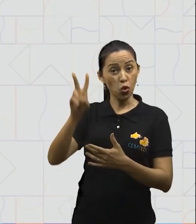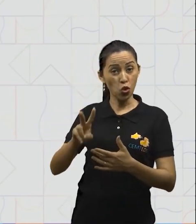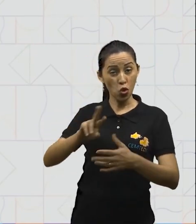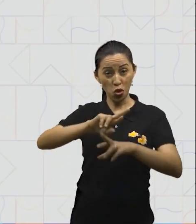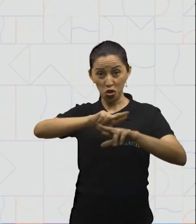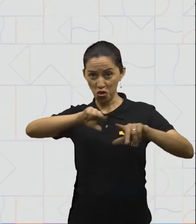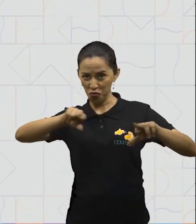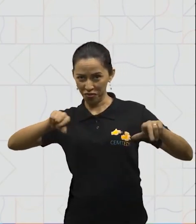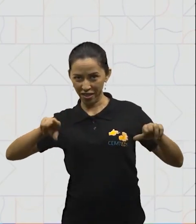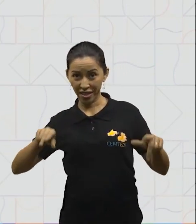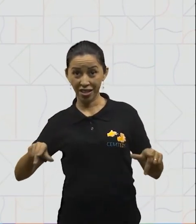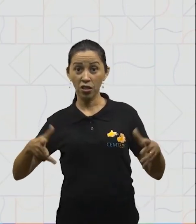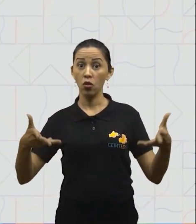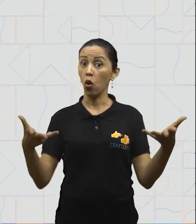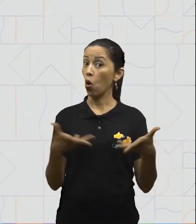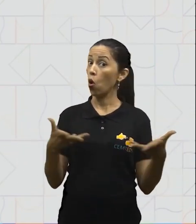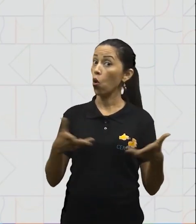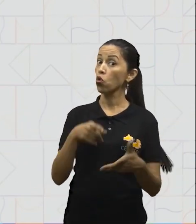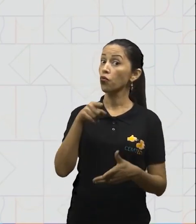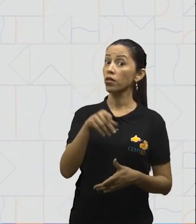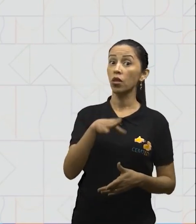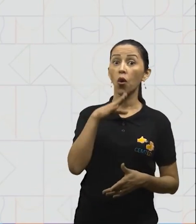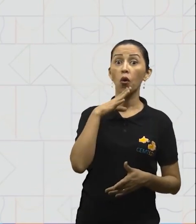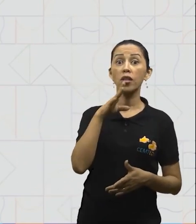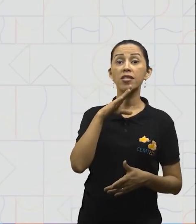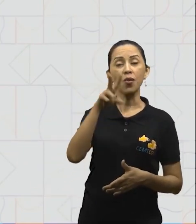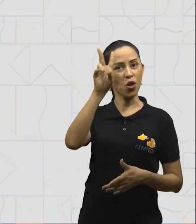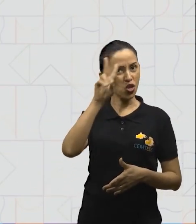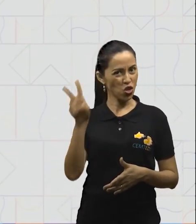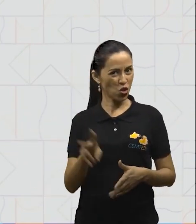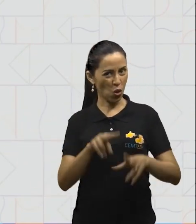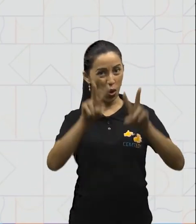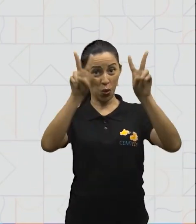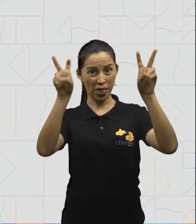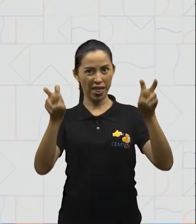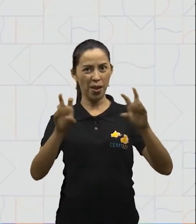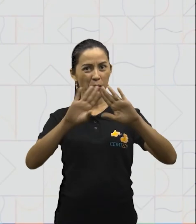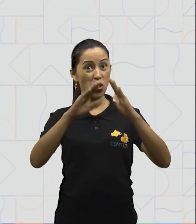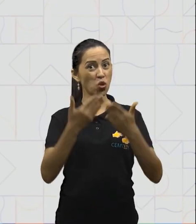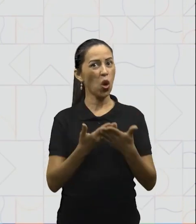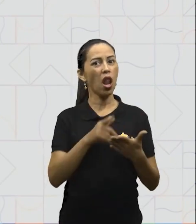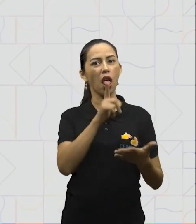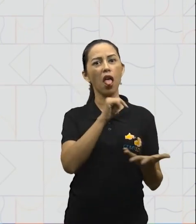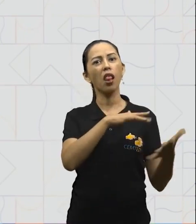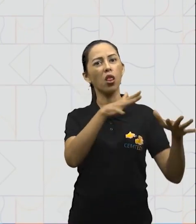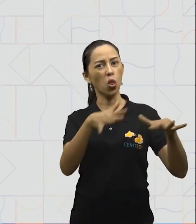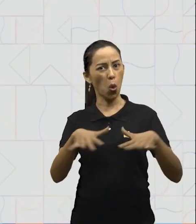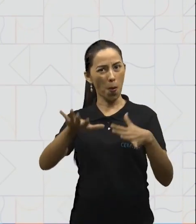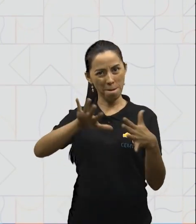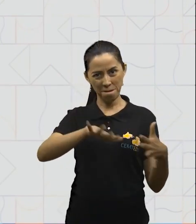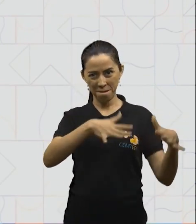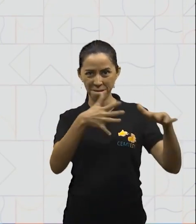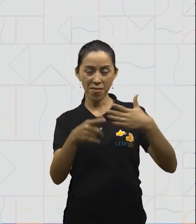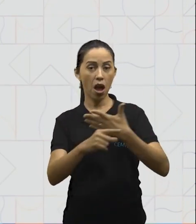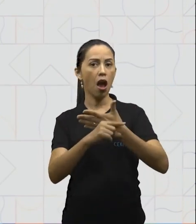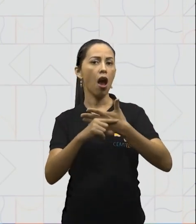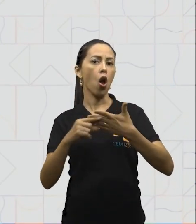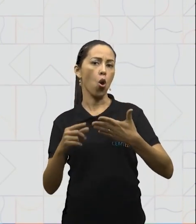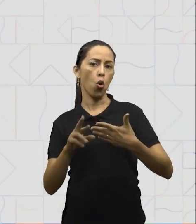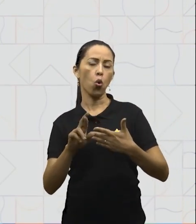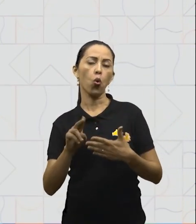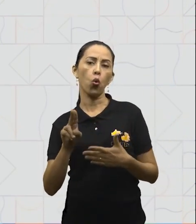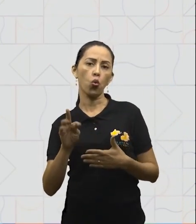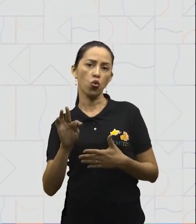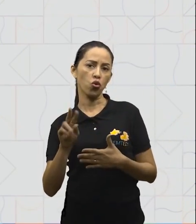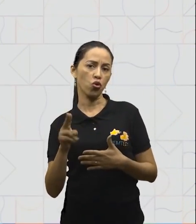Hoje, você conheceu a história com o título A Escolinha do Mar. É escrita por Ruti